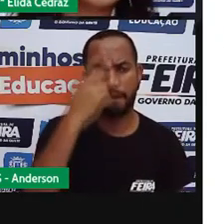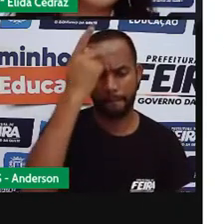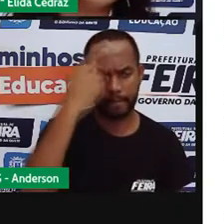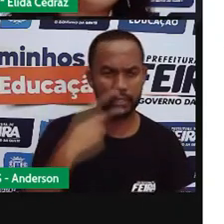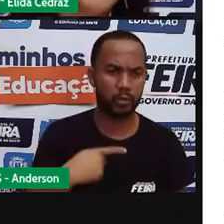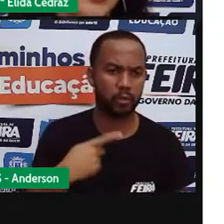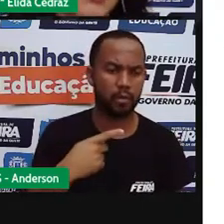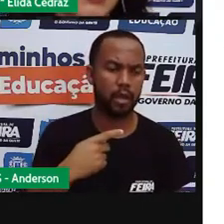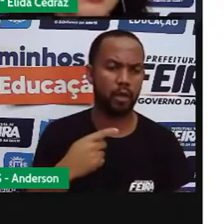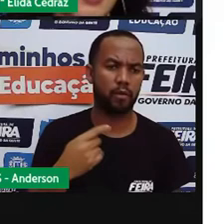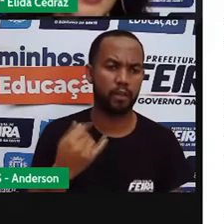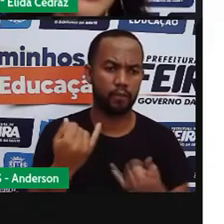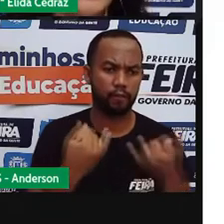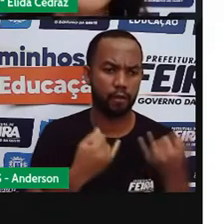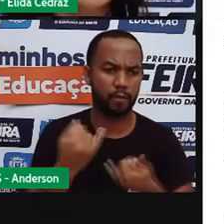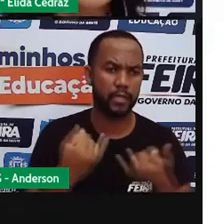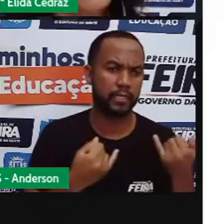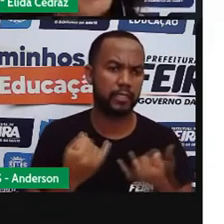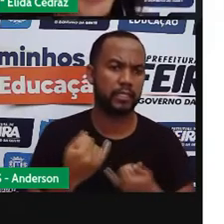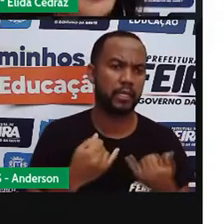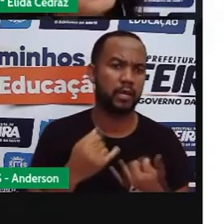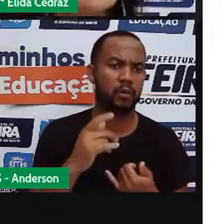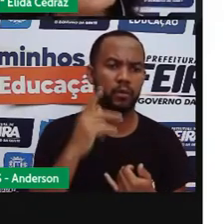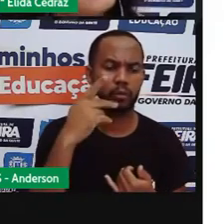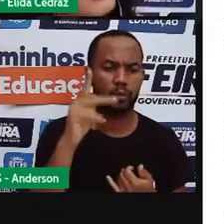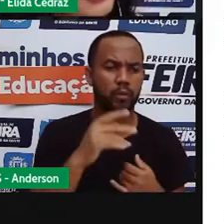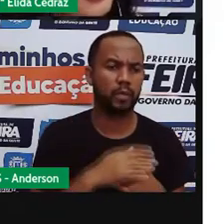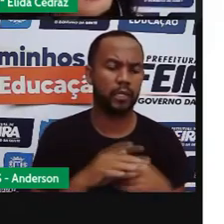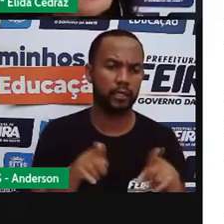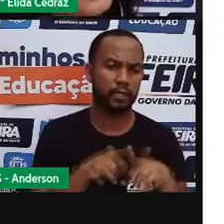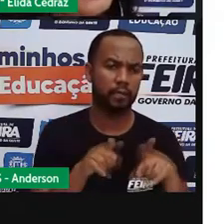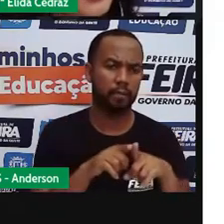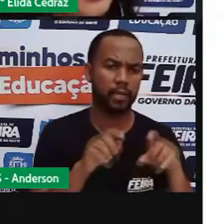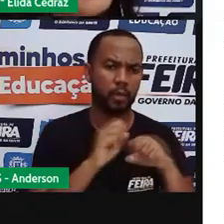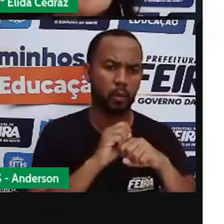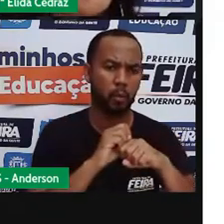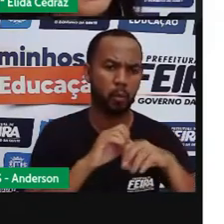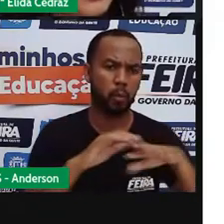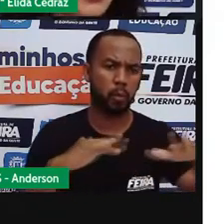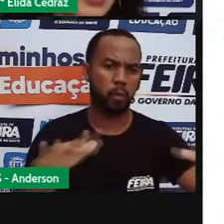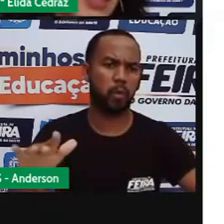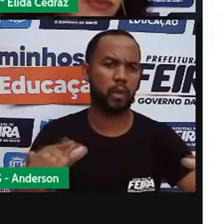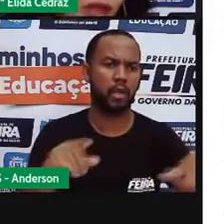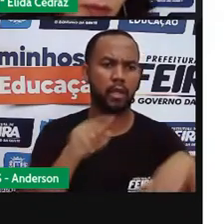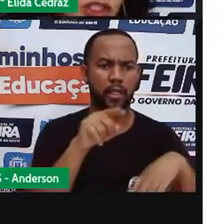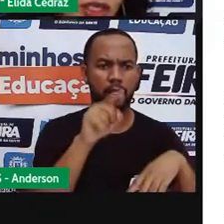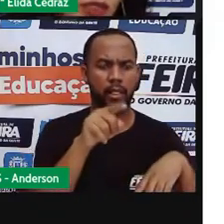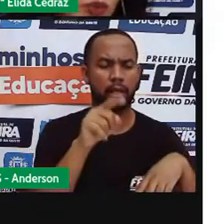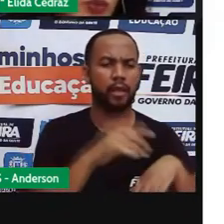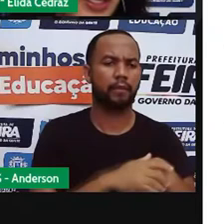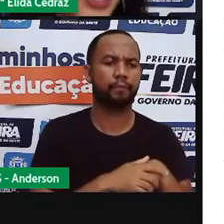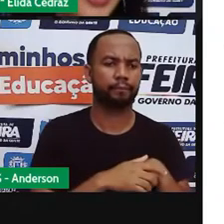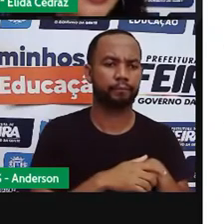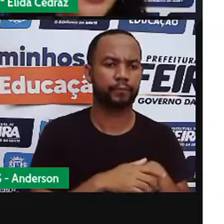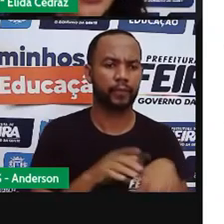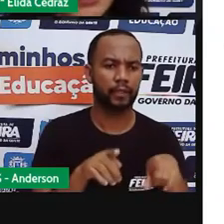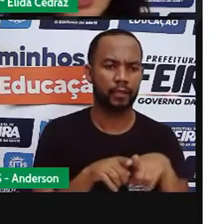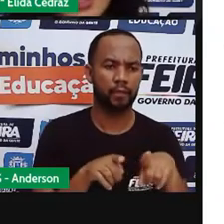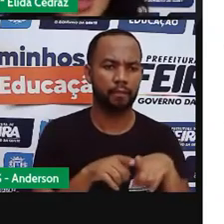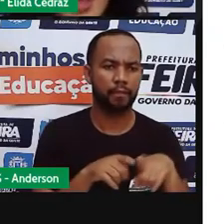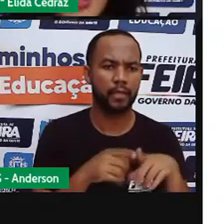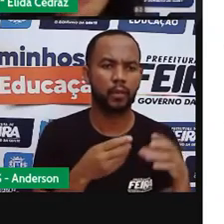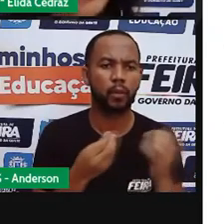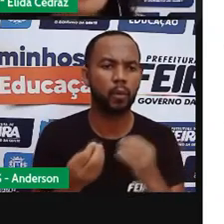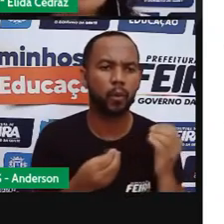notícia no próprio site e compartilhar nas redes sociais. E a forma de leitura é não